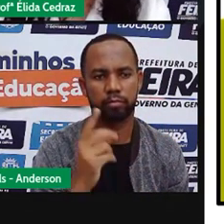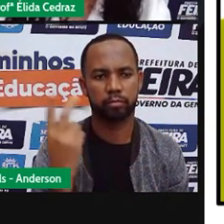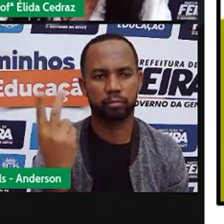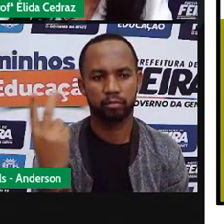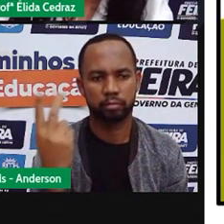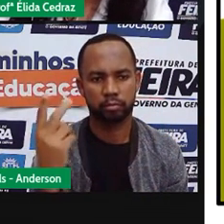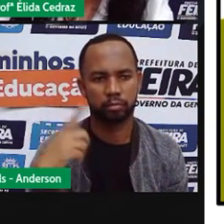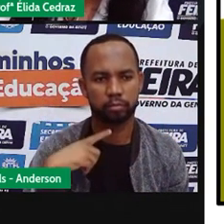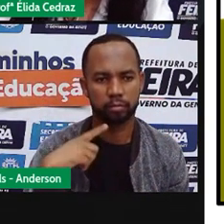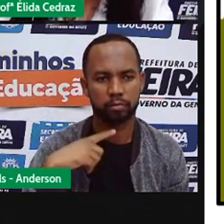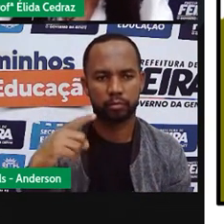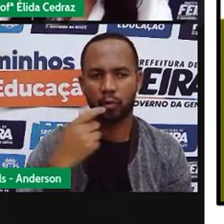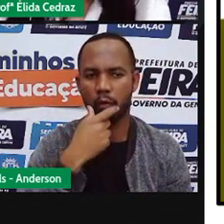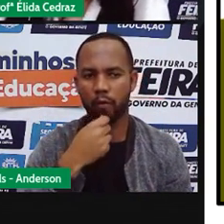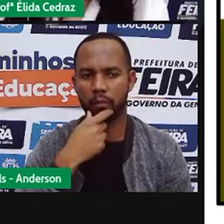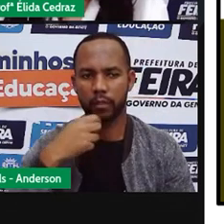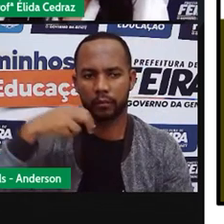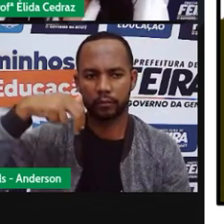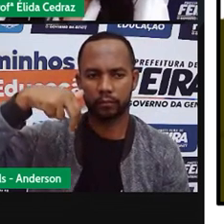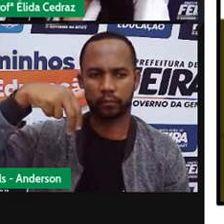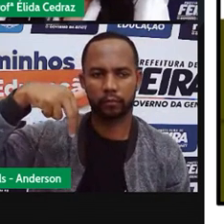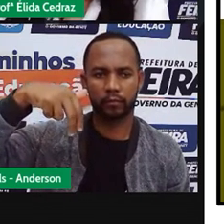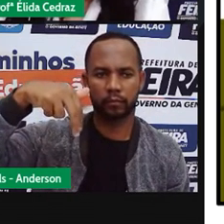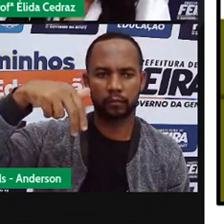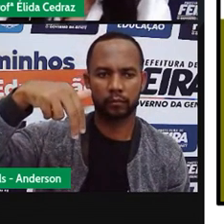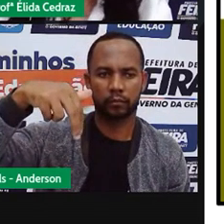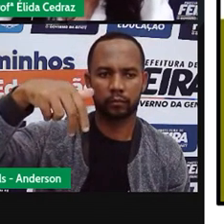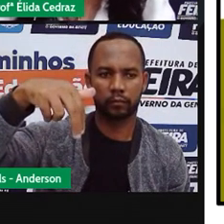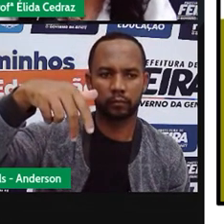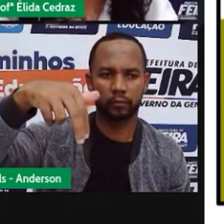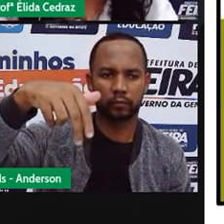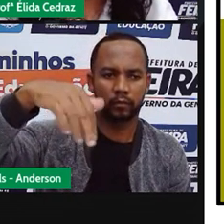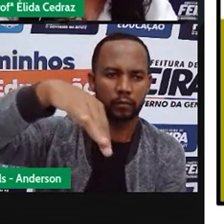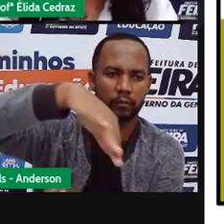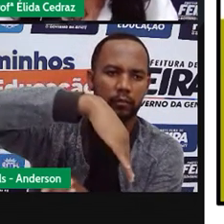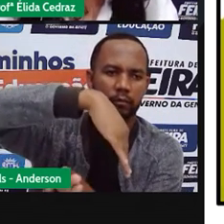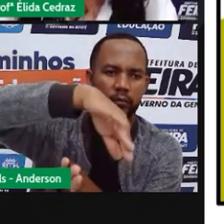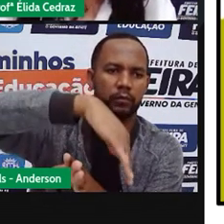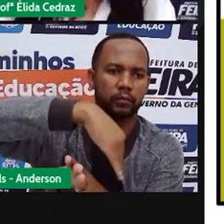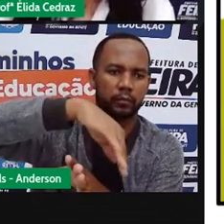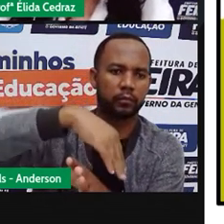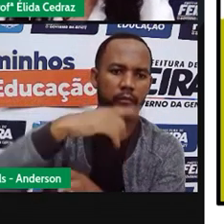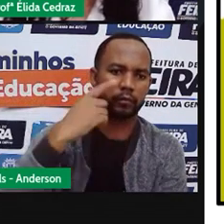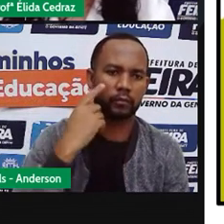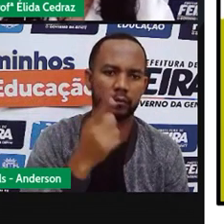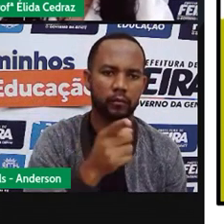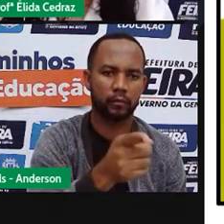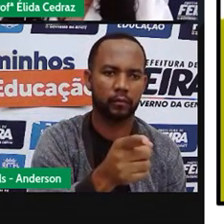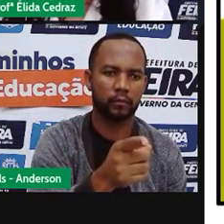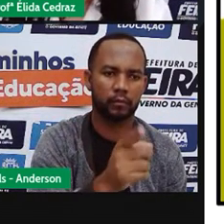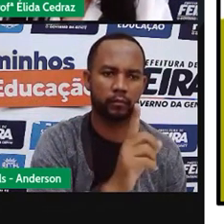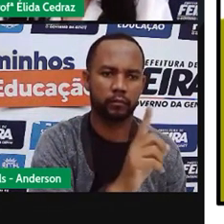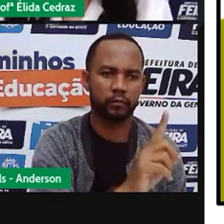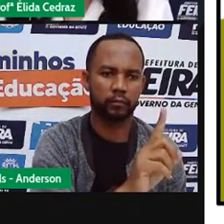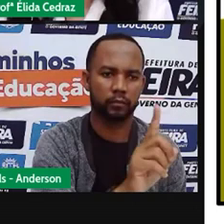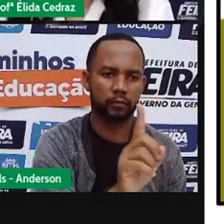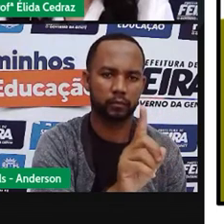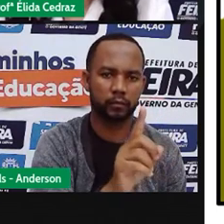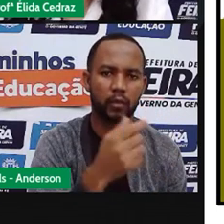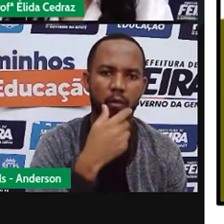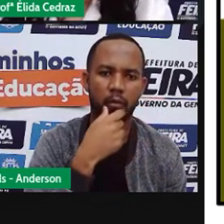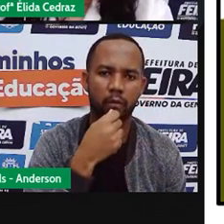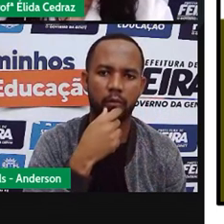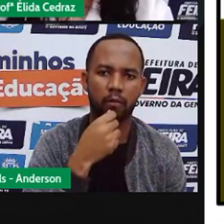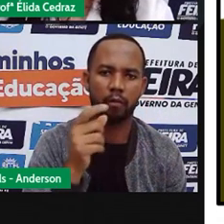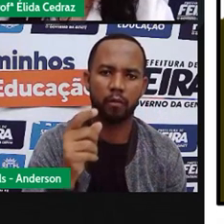nós temos um homem andando na rua. O pino e o ombro estão